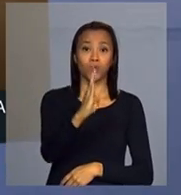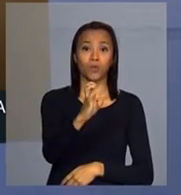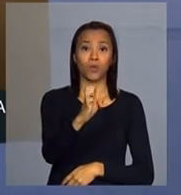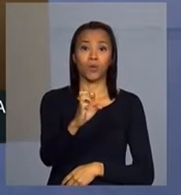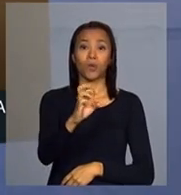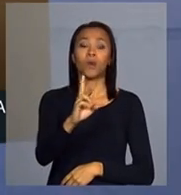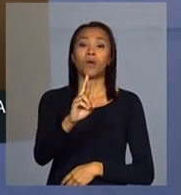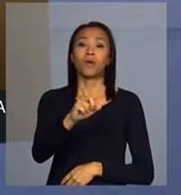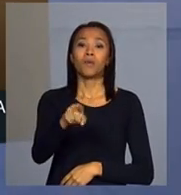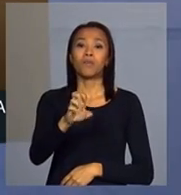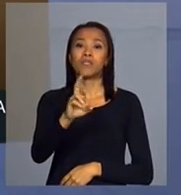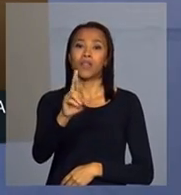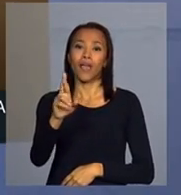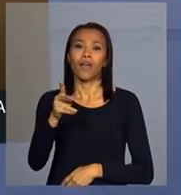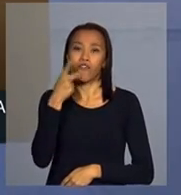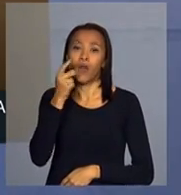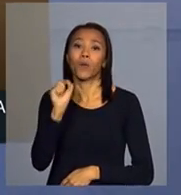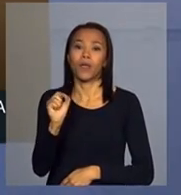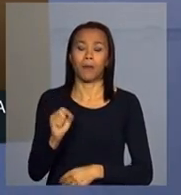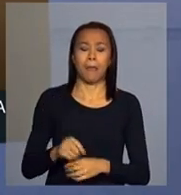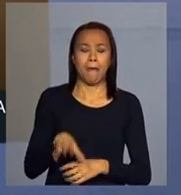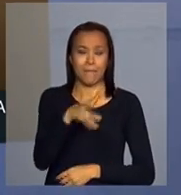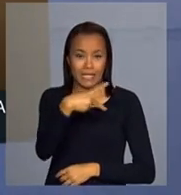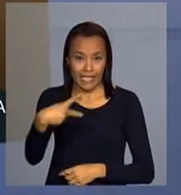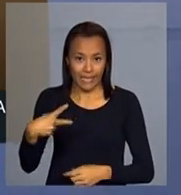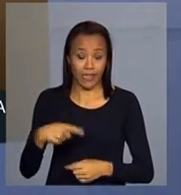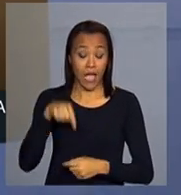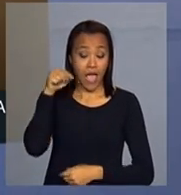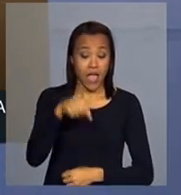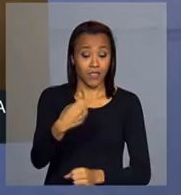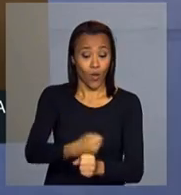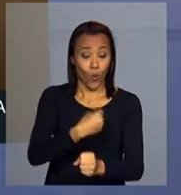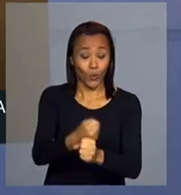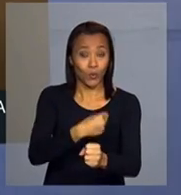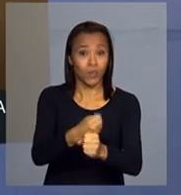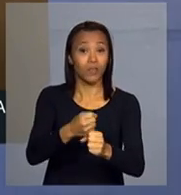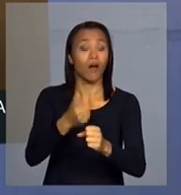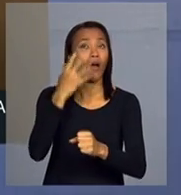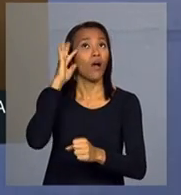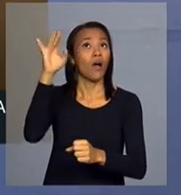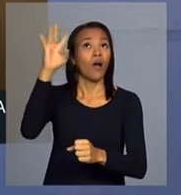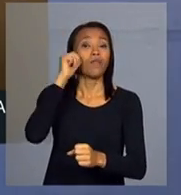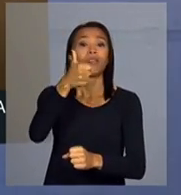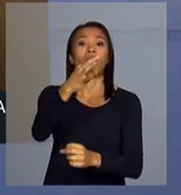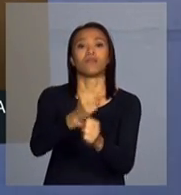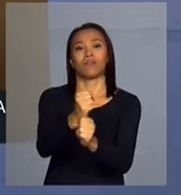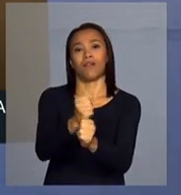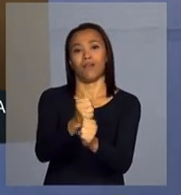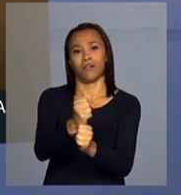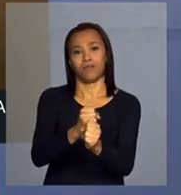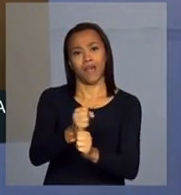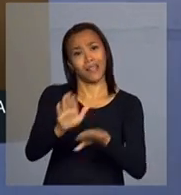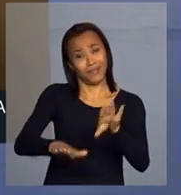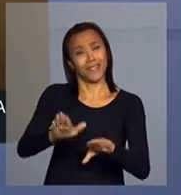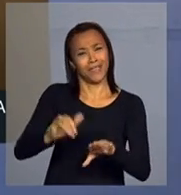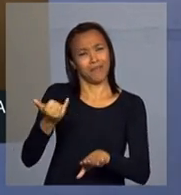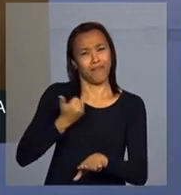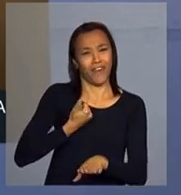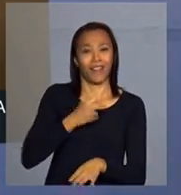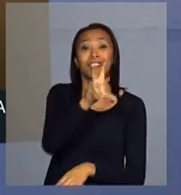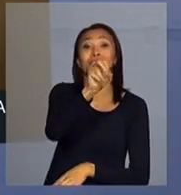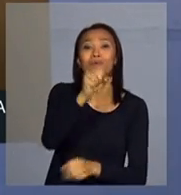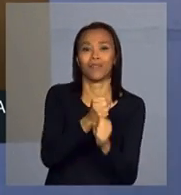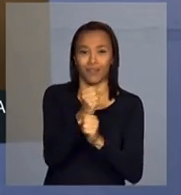essa obra está prevista há 10 anos, às vezes ele diz para mim há 50